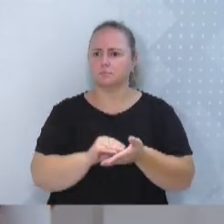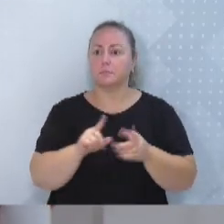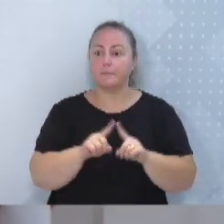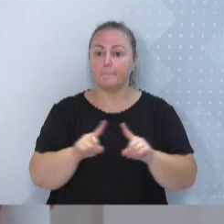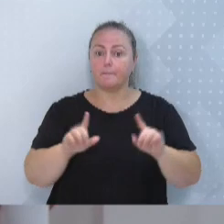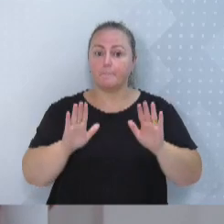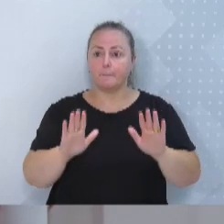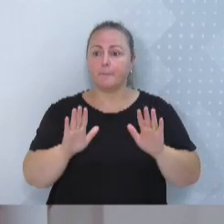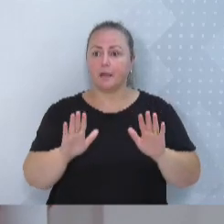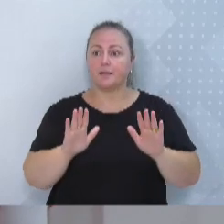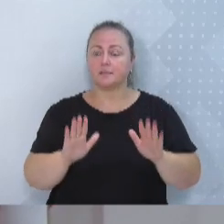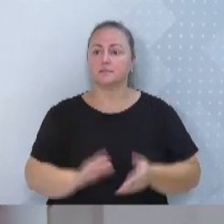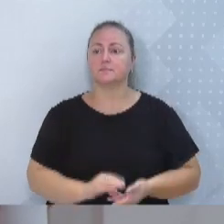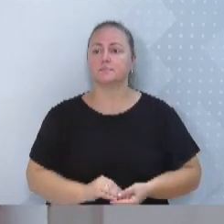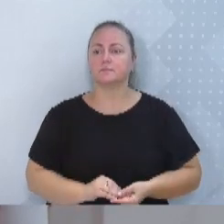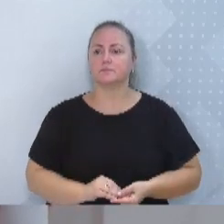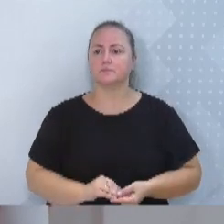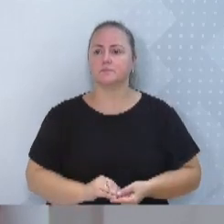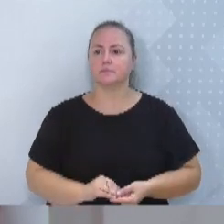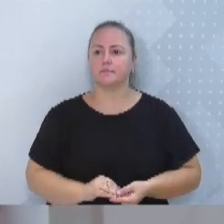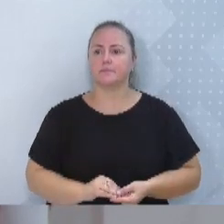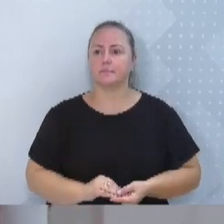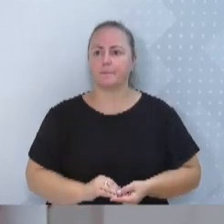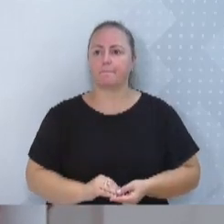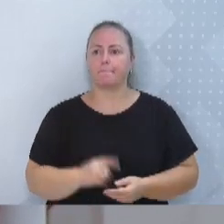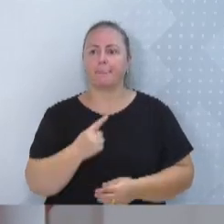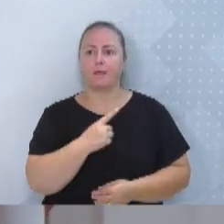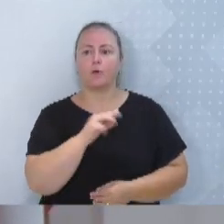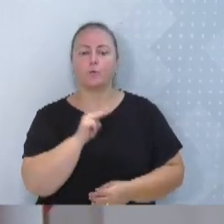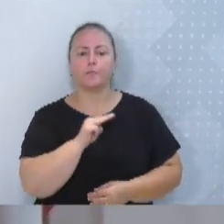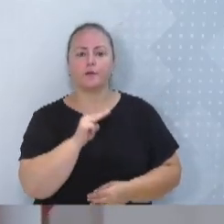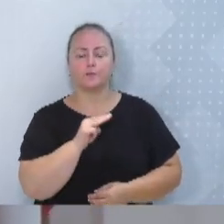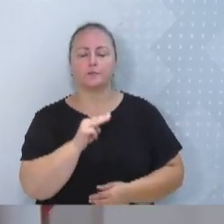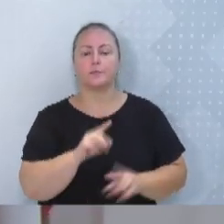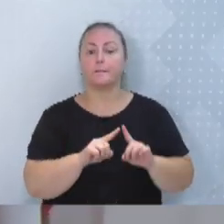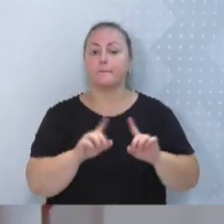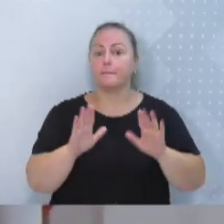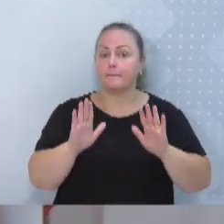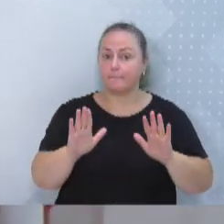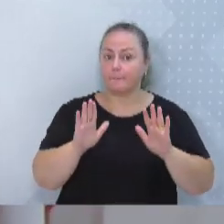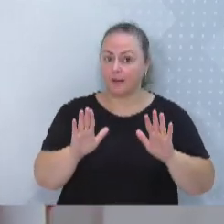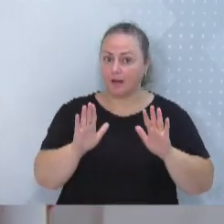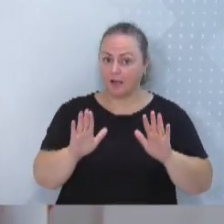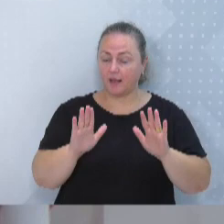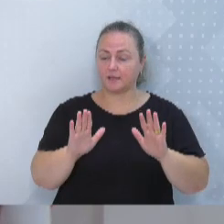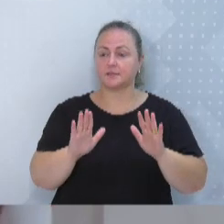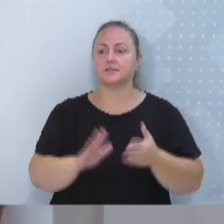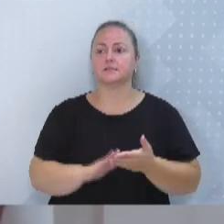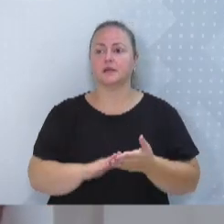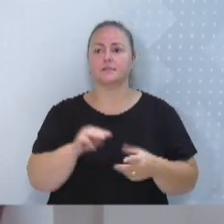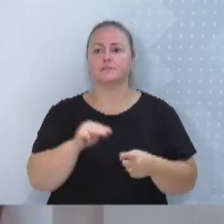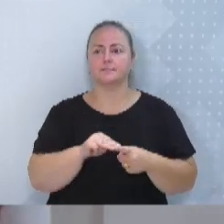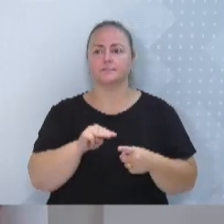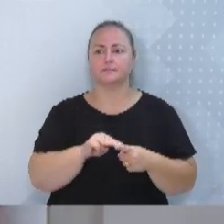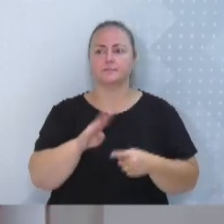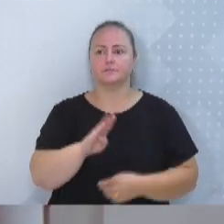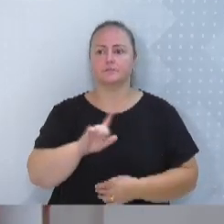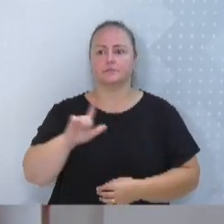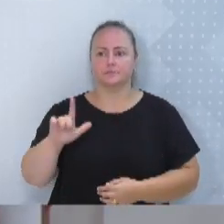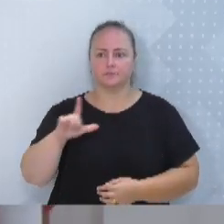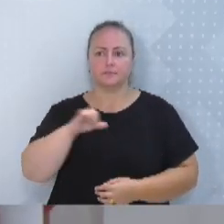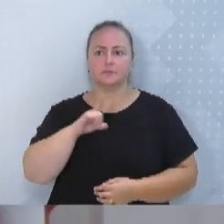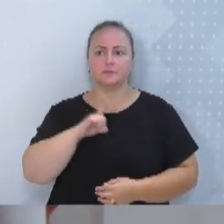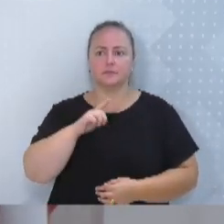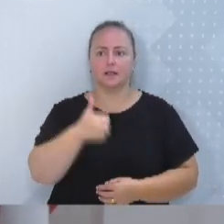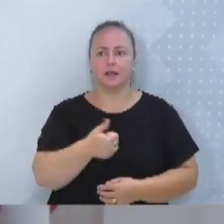porém... Vereadora Leise, mais um minuto para a vossa silência. Obrigada, já estou concluindo. Porém, o nosso município, dentre desses 14